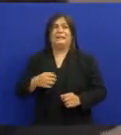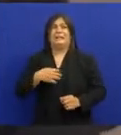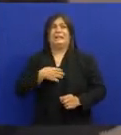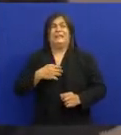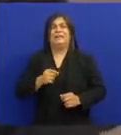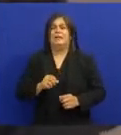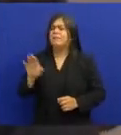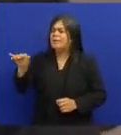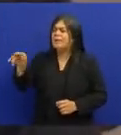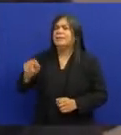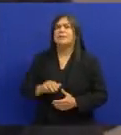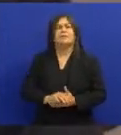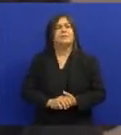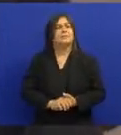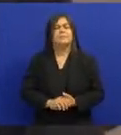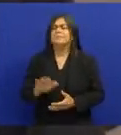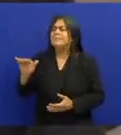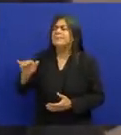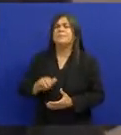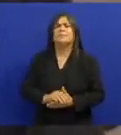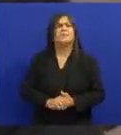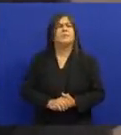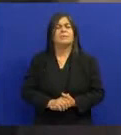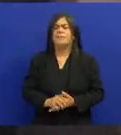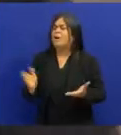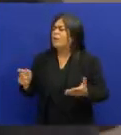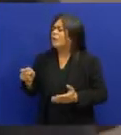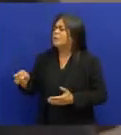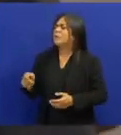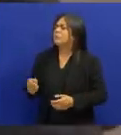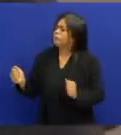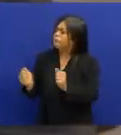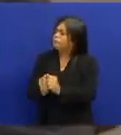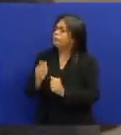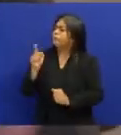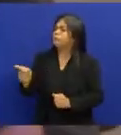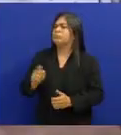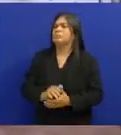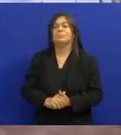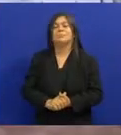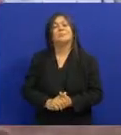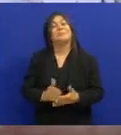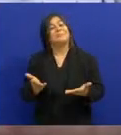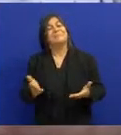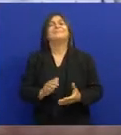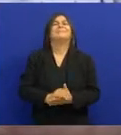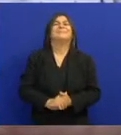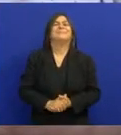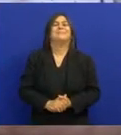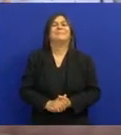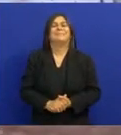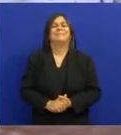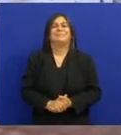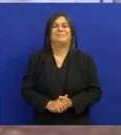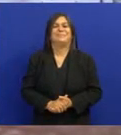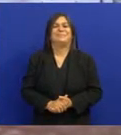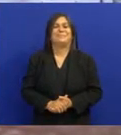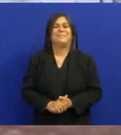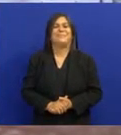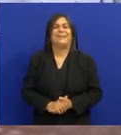Aí a mãe Você vem cá Fica batendo aí Você tem rico A partir de agora Você vai andar comigo E não é que deu certo, né?